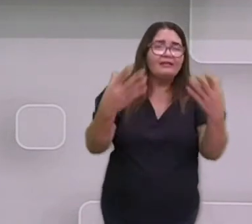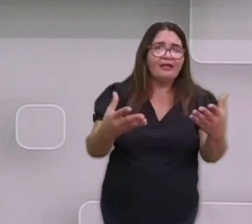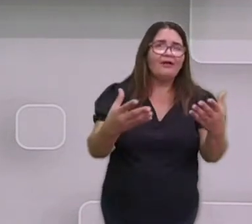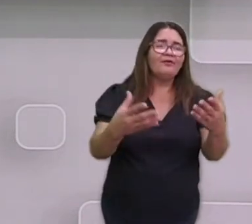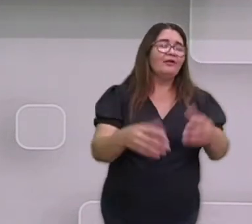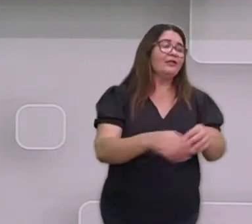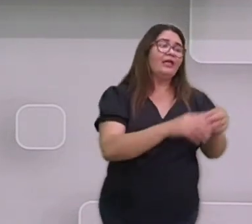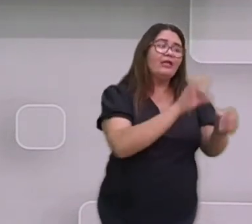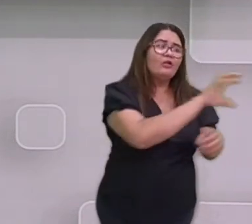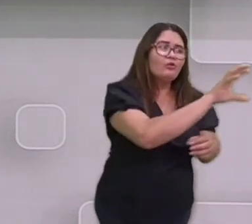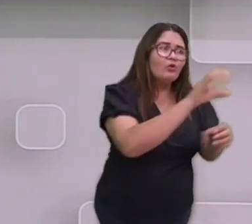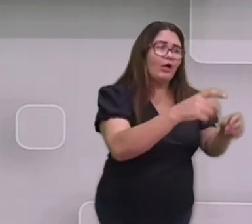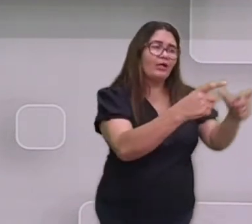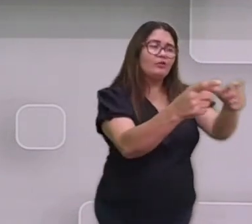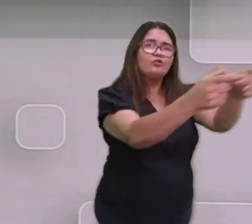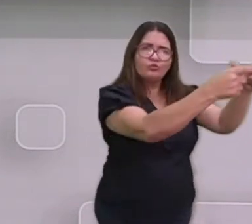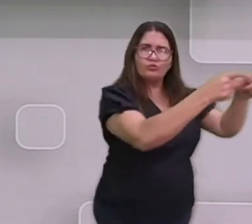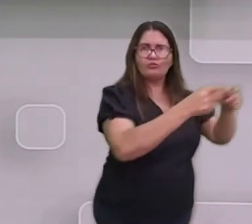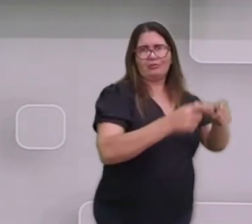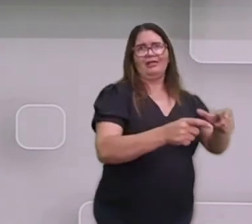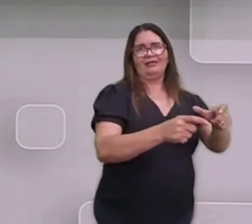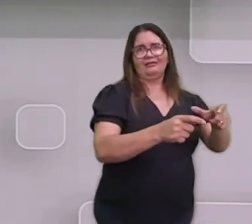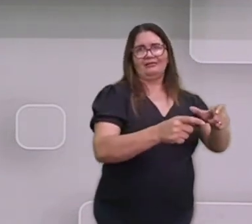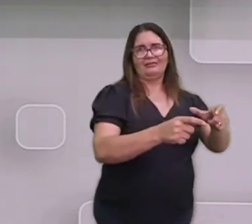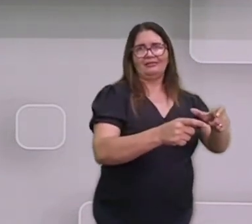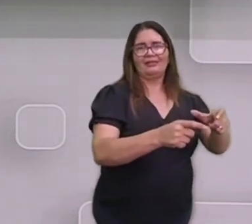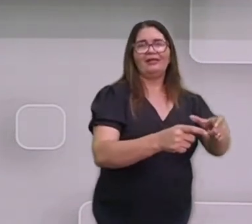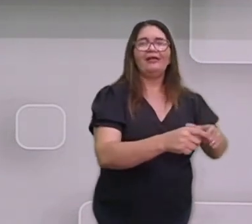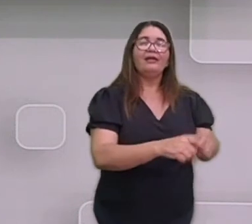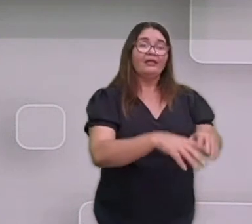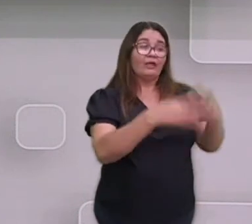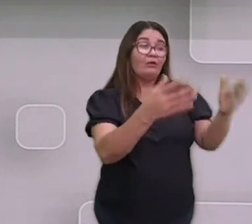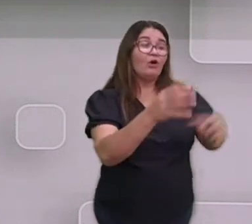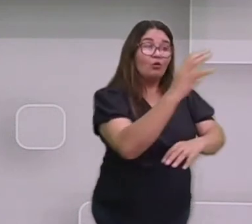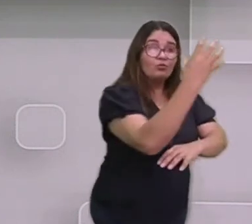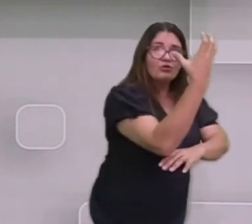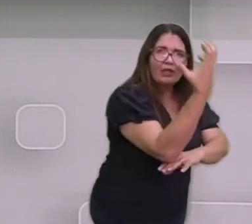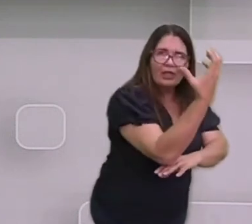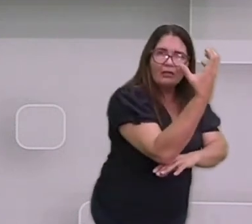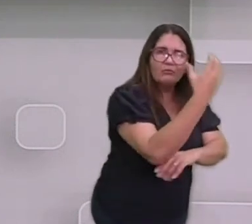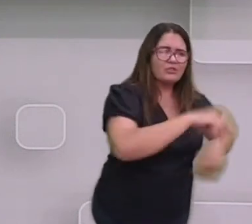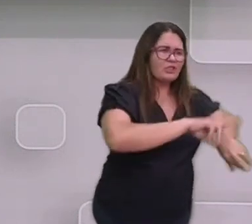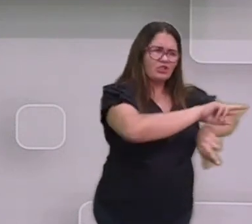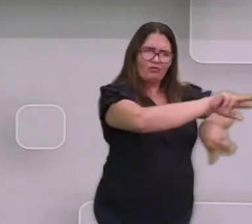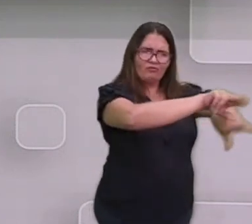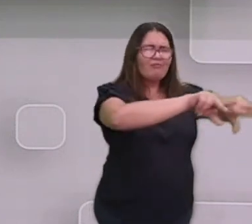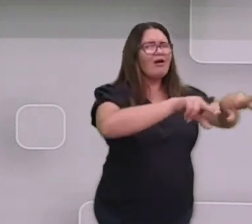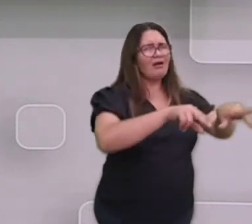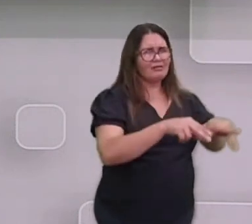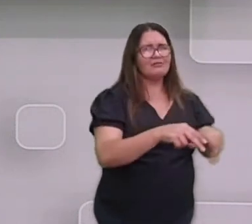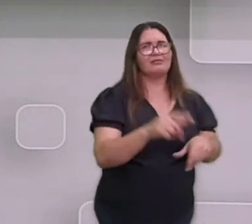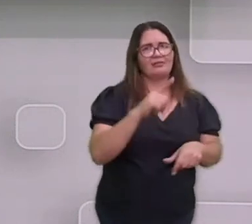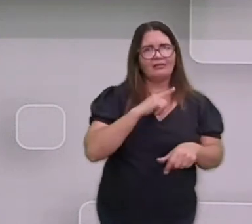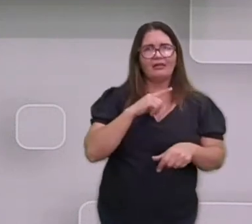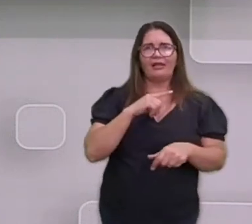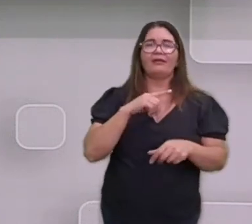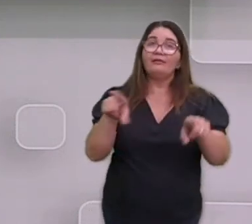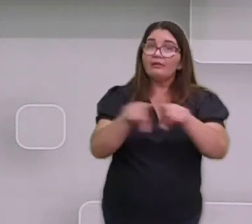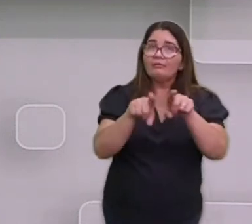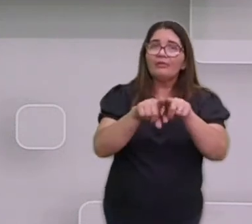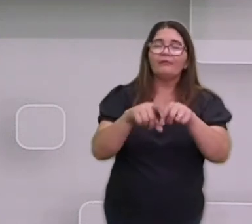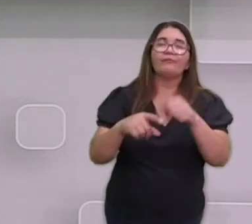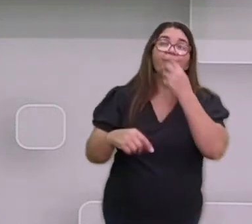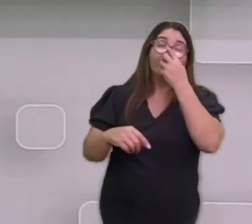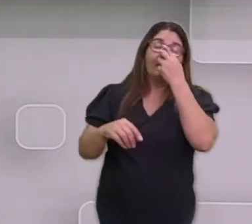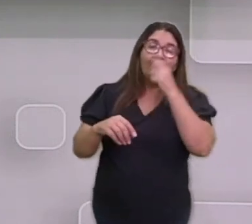uma diferença grande. Por isso que o clima também é diferente nessas regiões. E a gente tem aí a